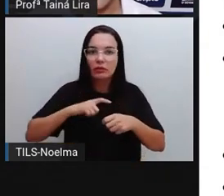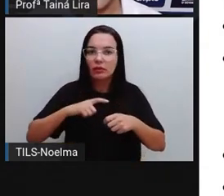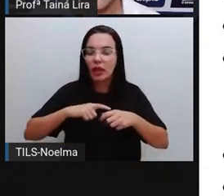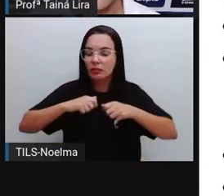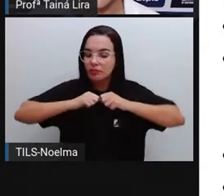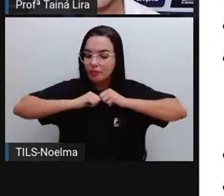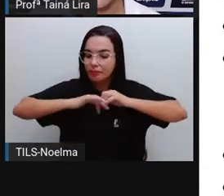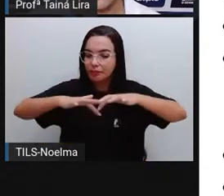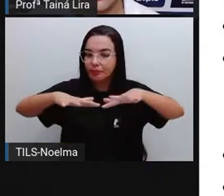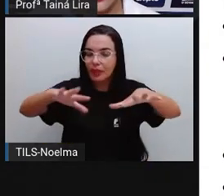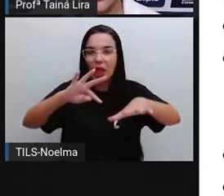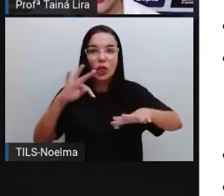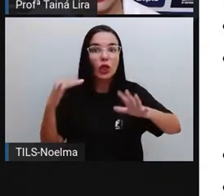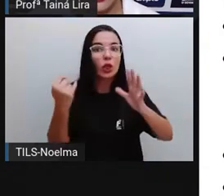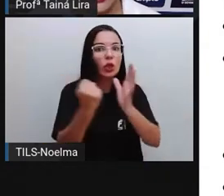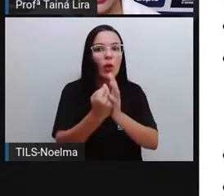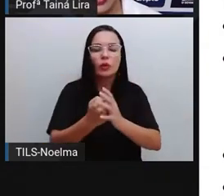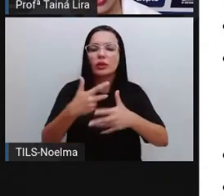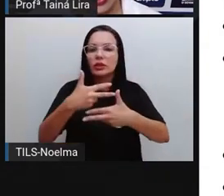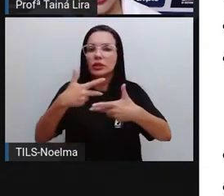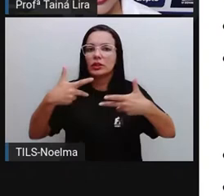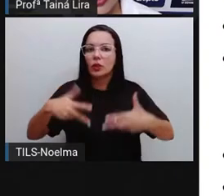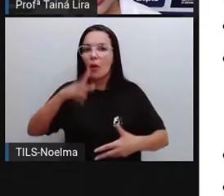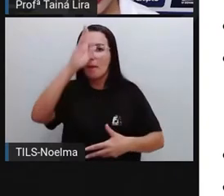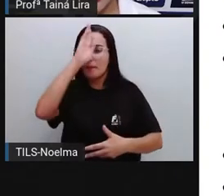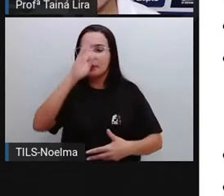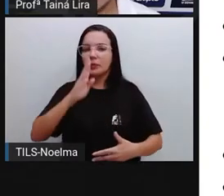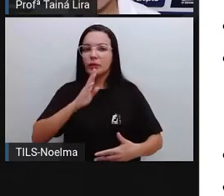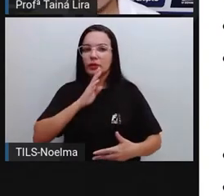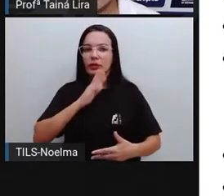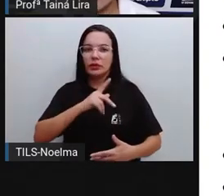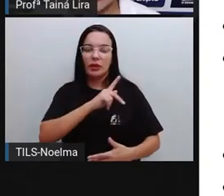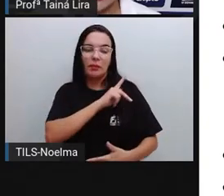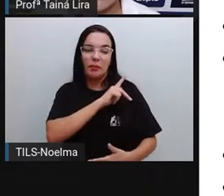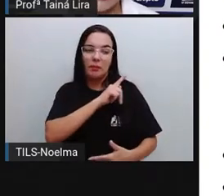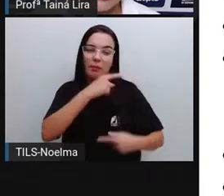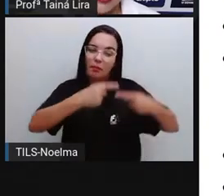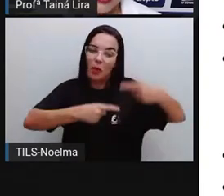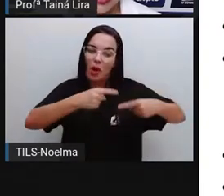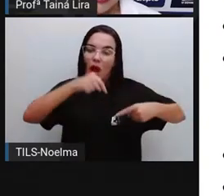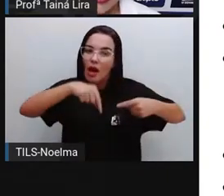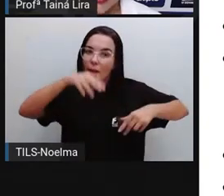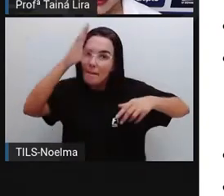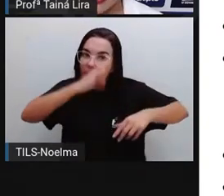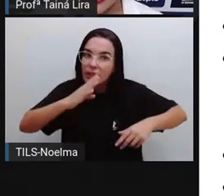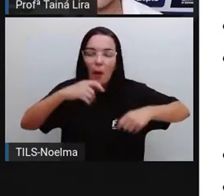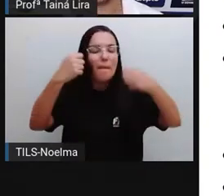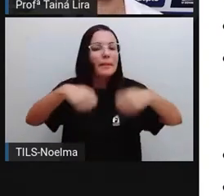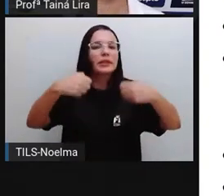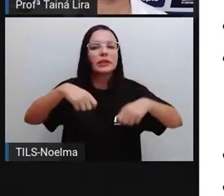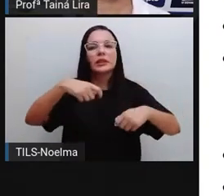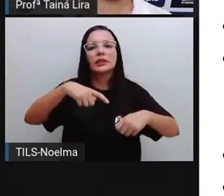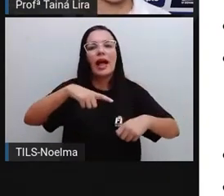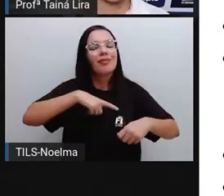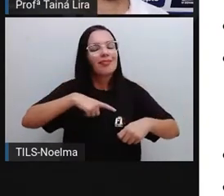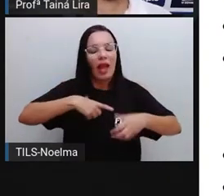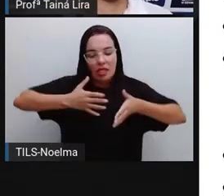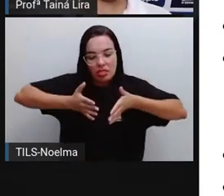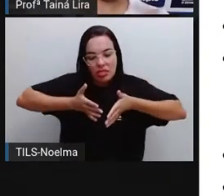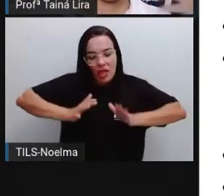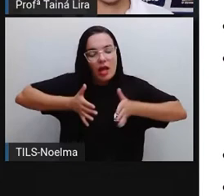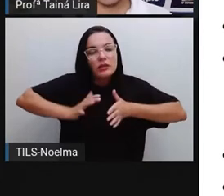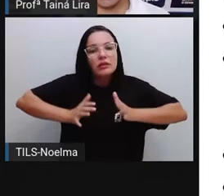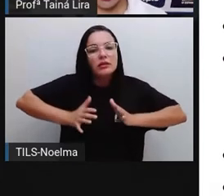candidatura em todos os cargos políticos no Brasil. Então, o primeiro requisito é para ser prefeito, em